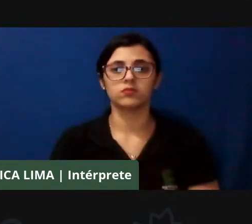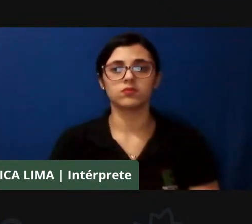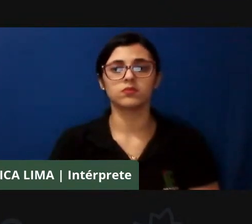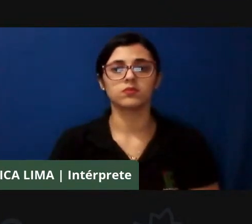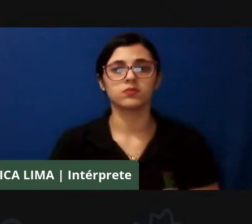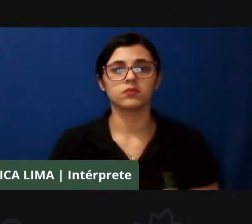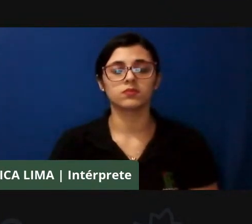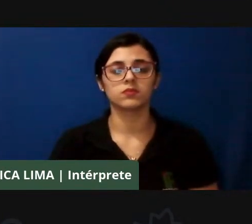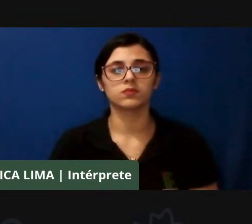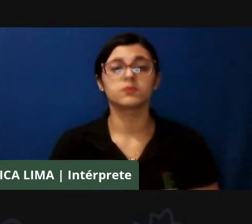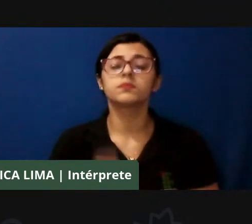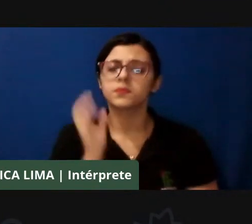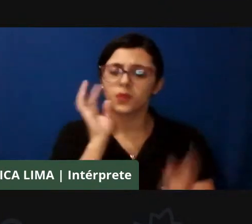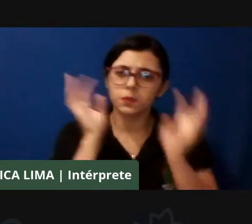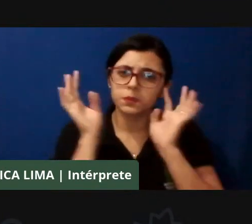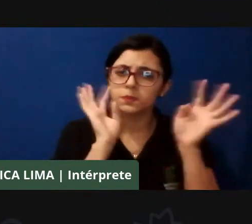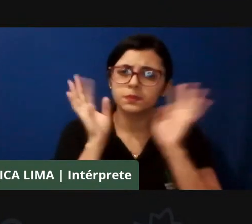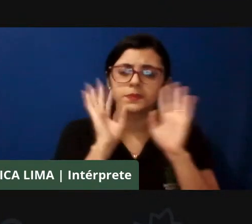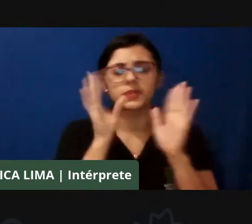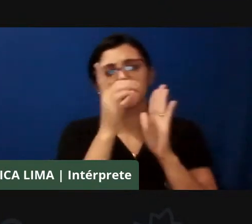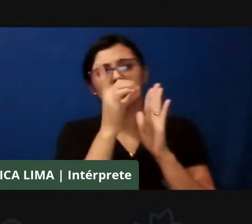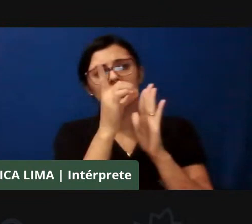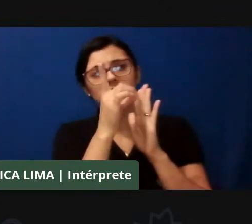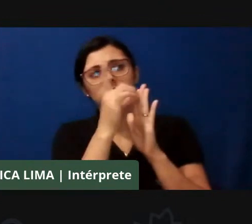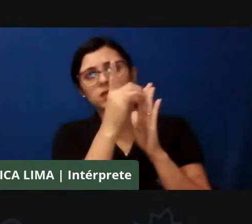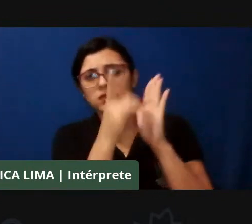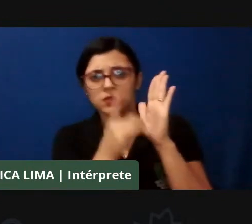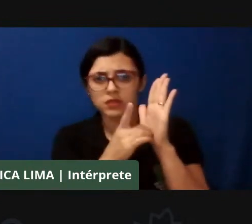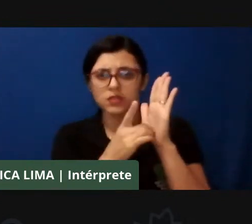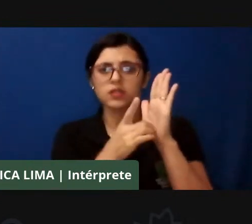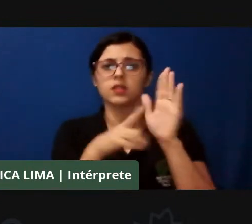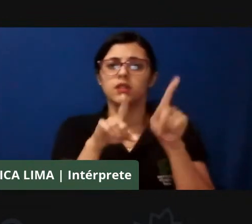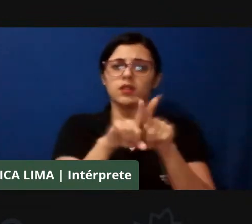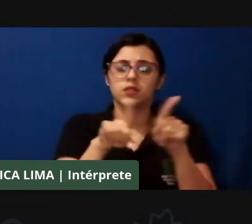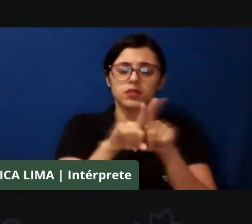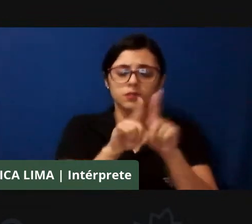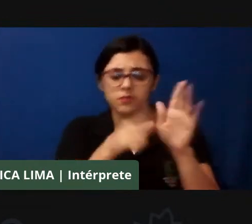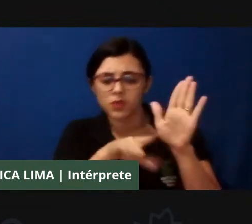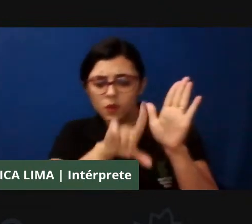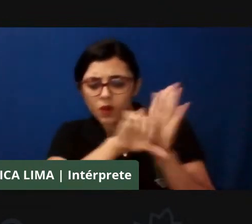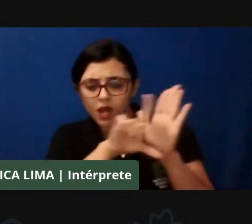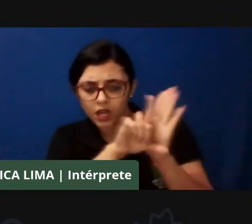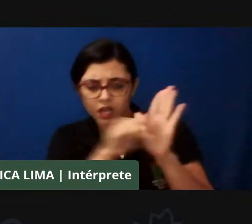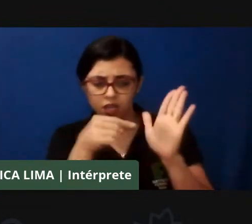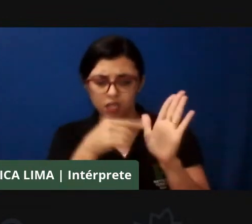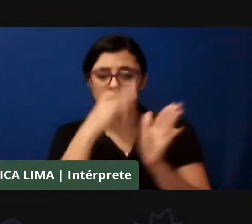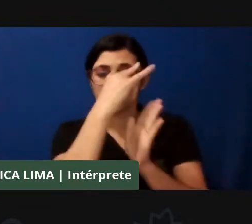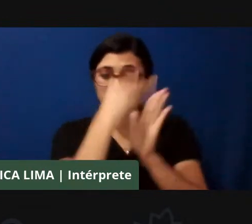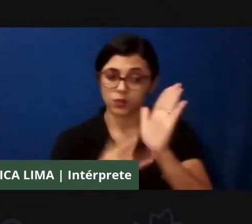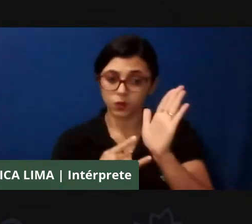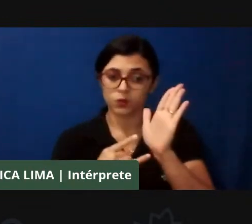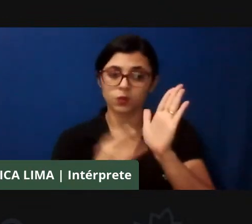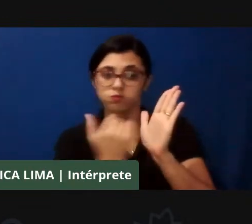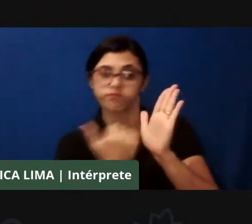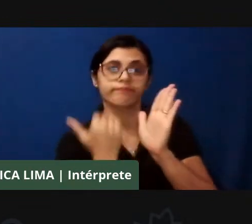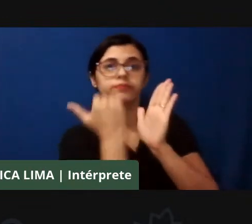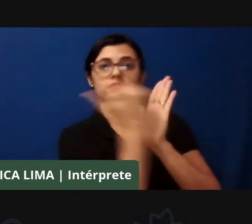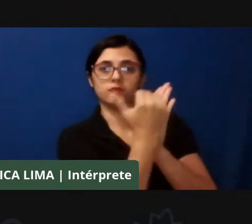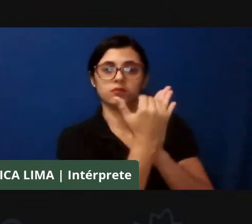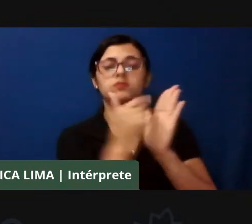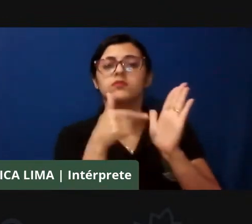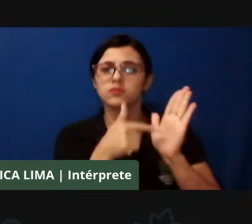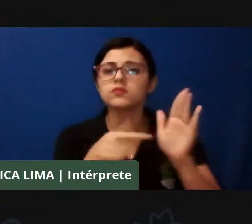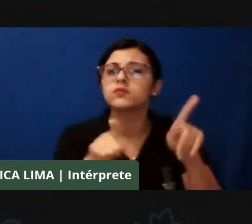pensar decretos, pensar uma lei que está no documento maior, é também